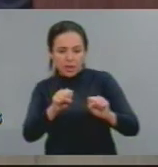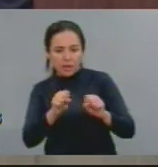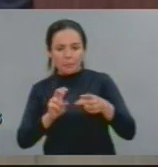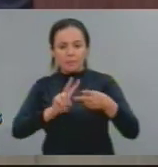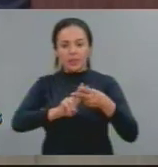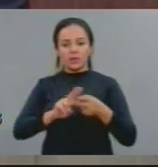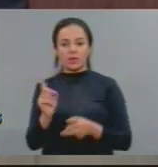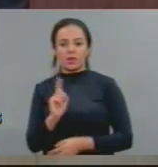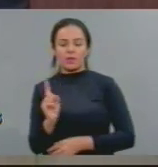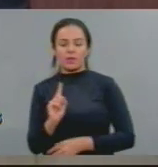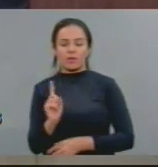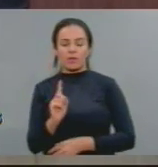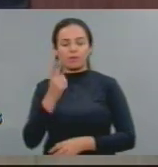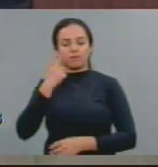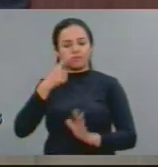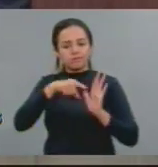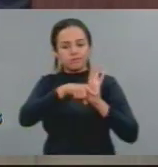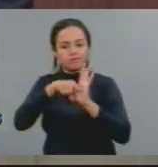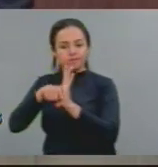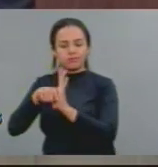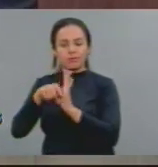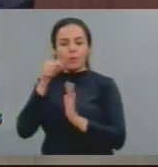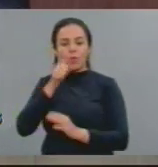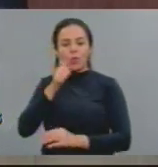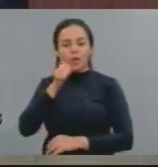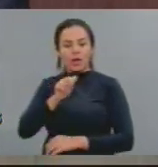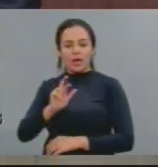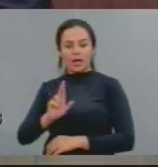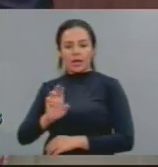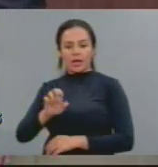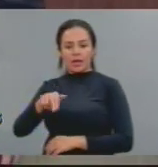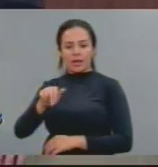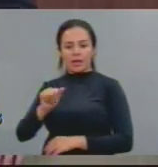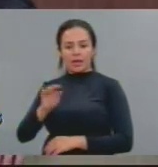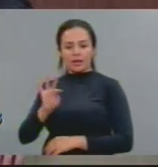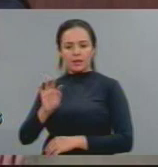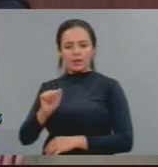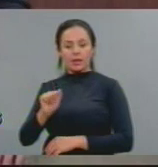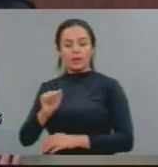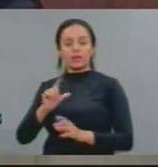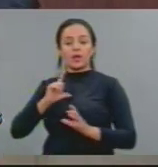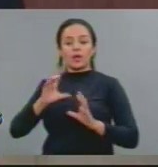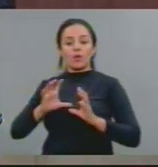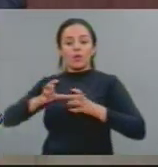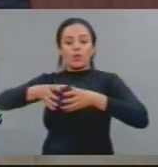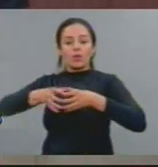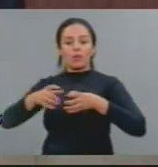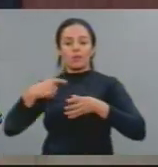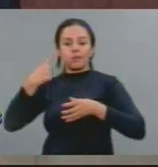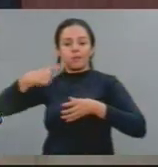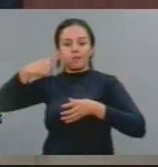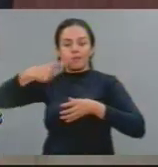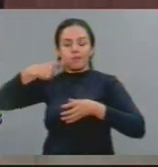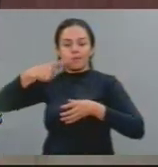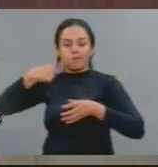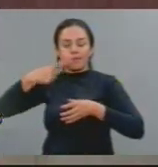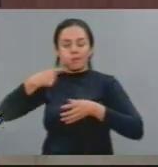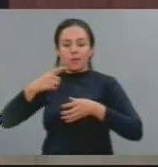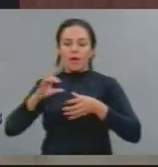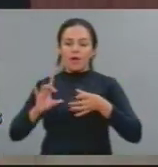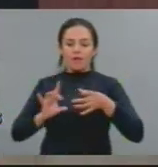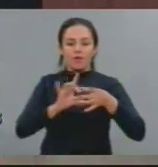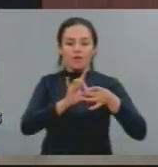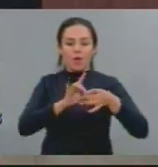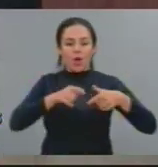Advogados e Advogadas Populares, a RENAP, que é uma rede nacional de advogados vinculados às lutas